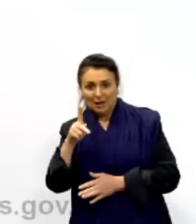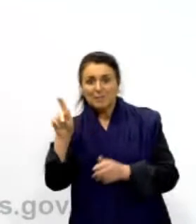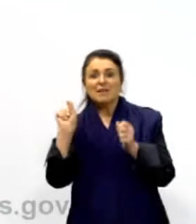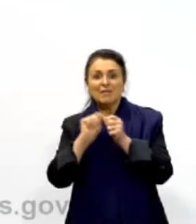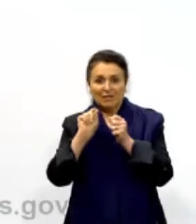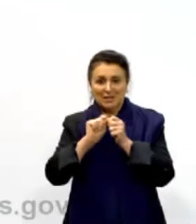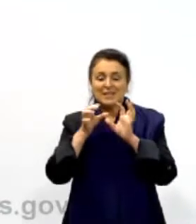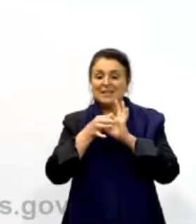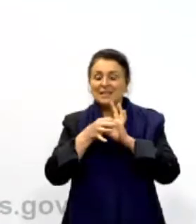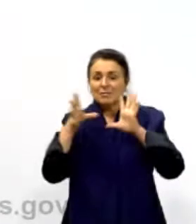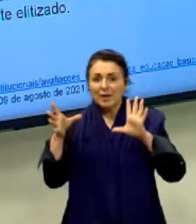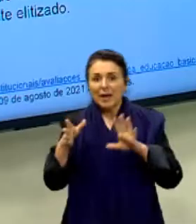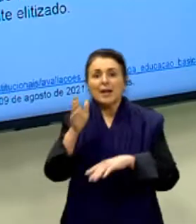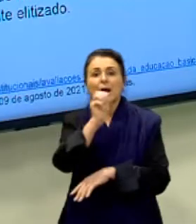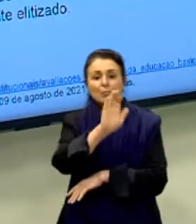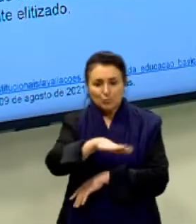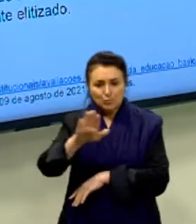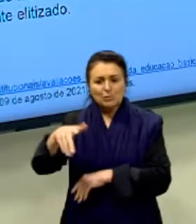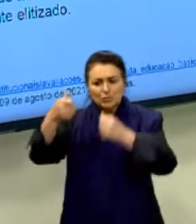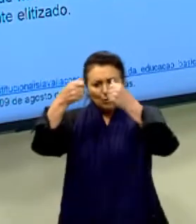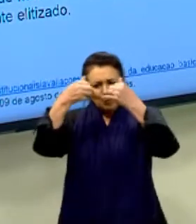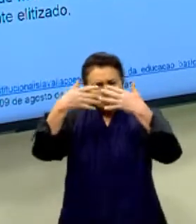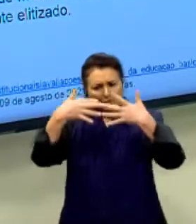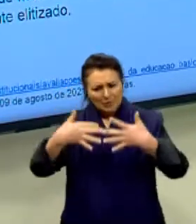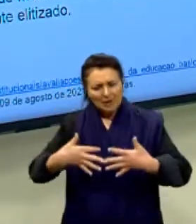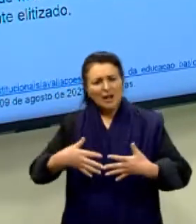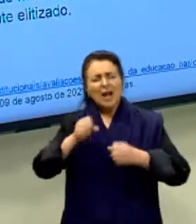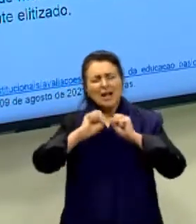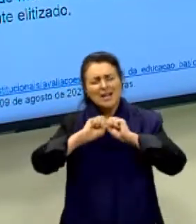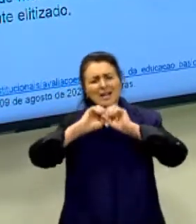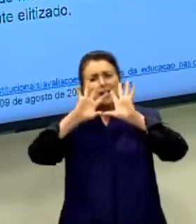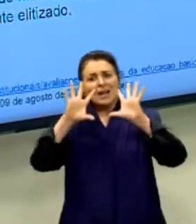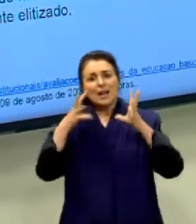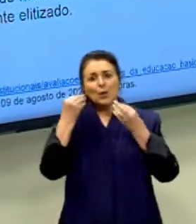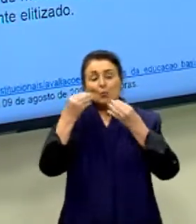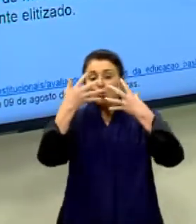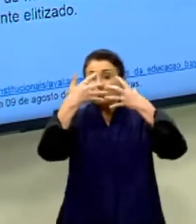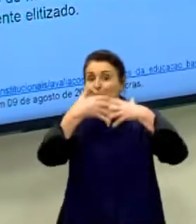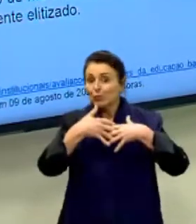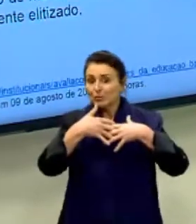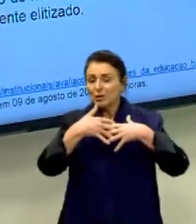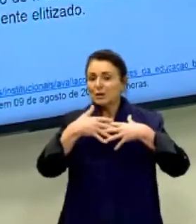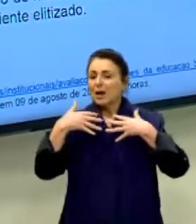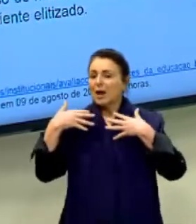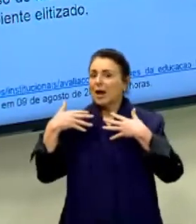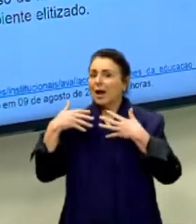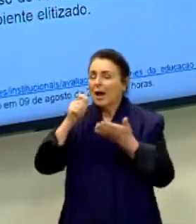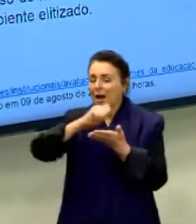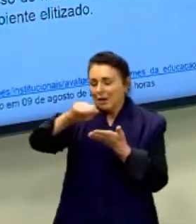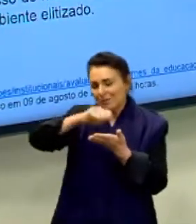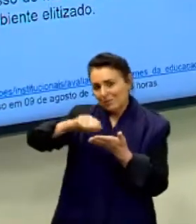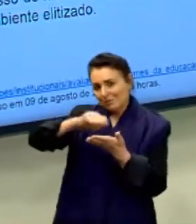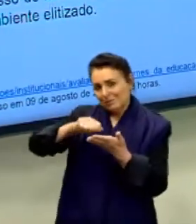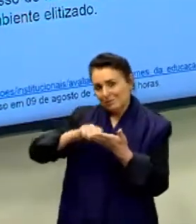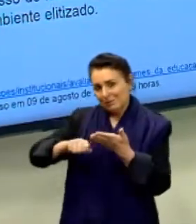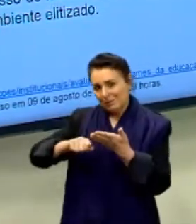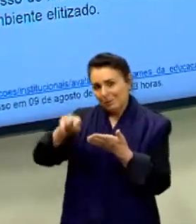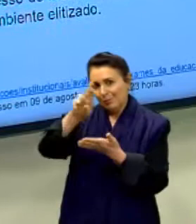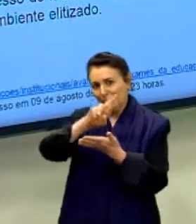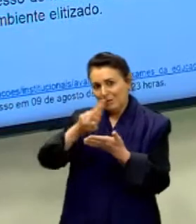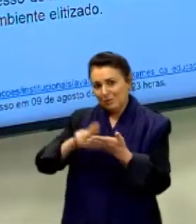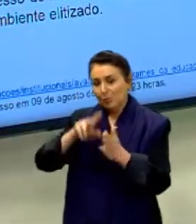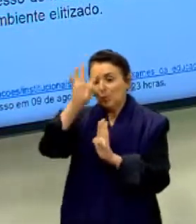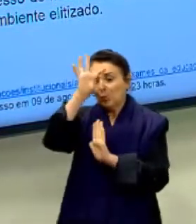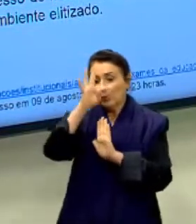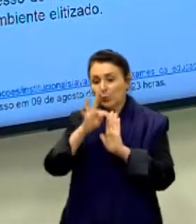Inep libera para os alunos para explicar mais ou menos como funciona o processo de correção da redação, tá? Esse texto